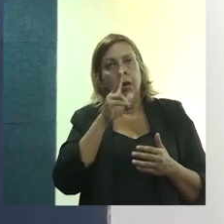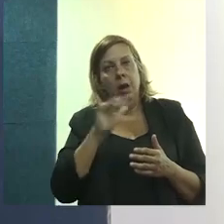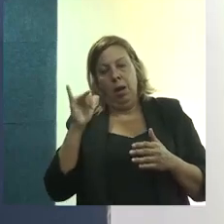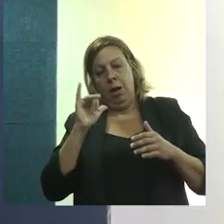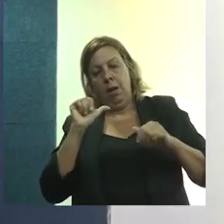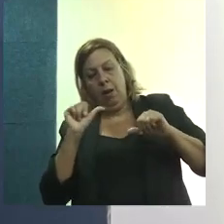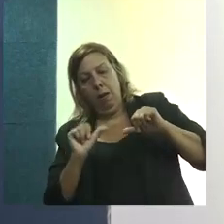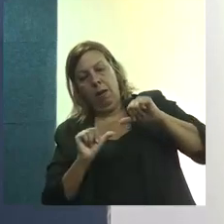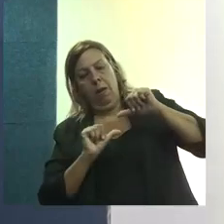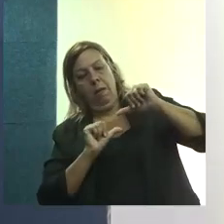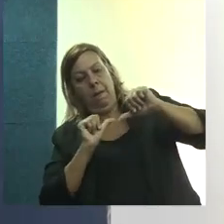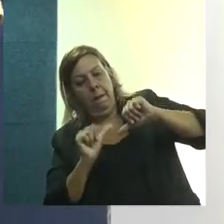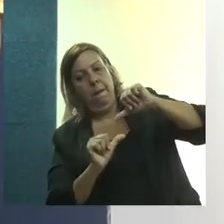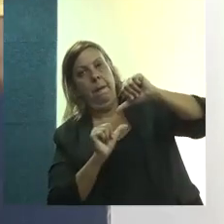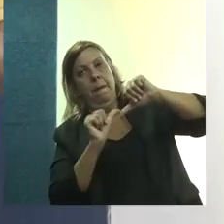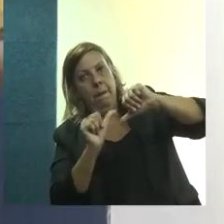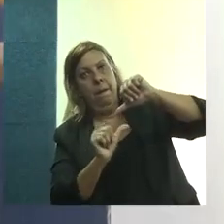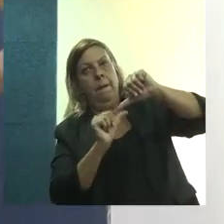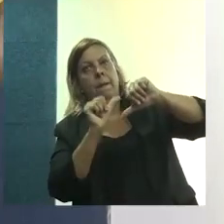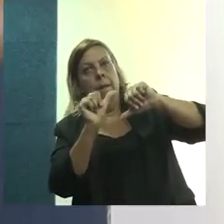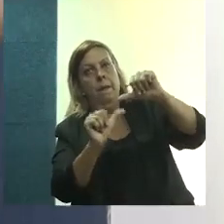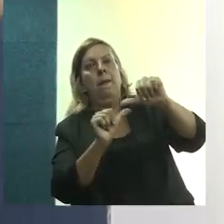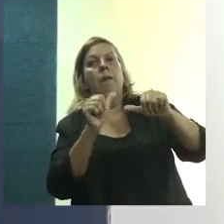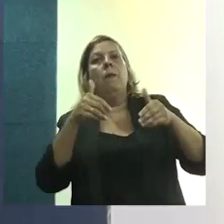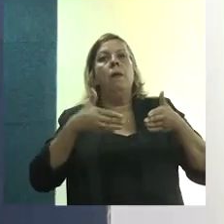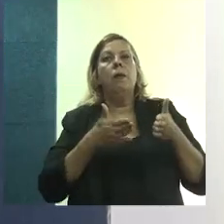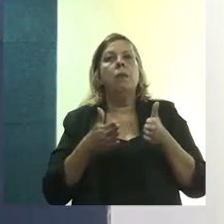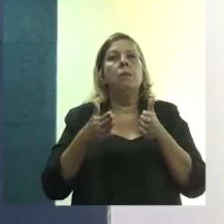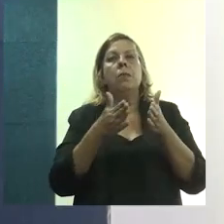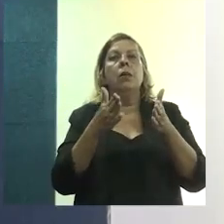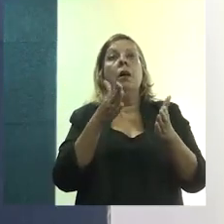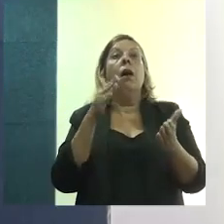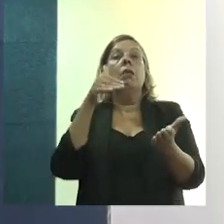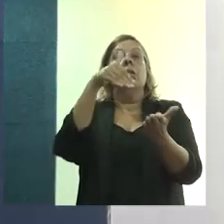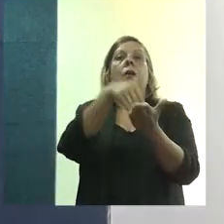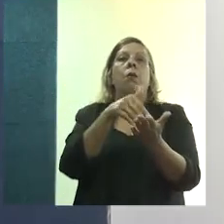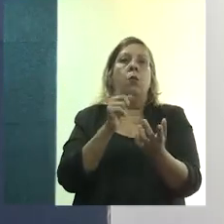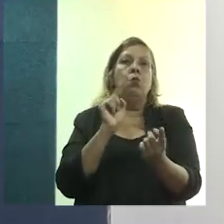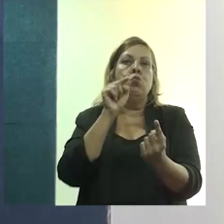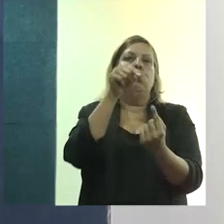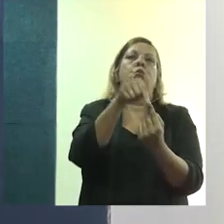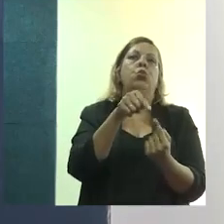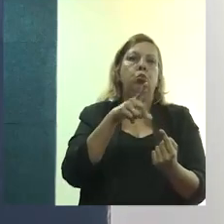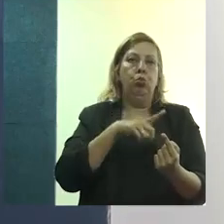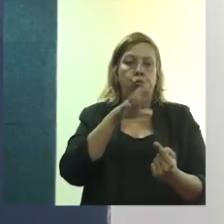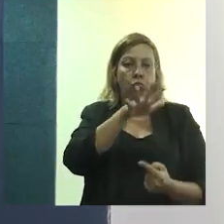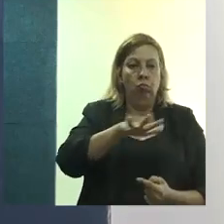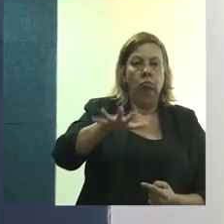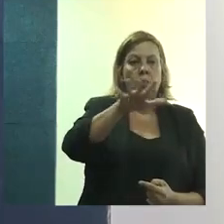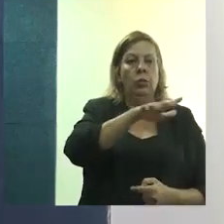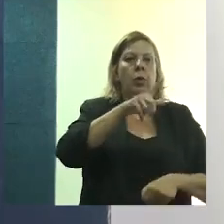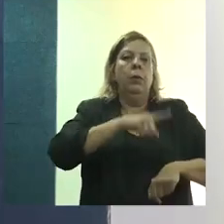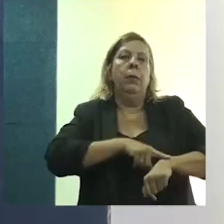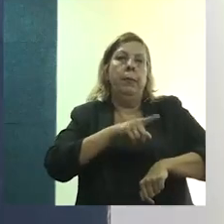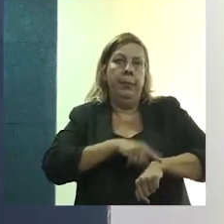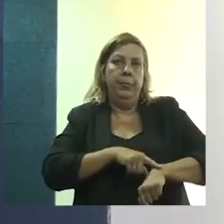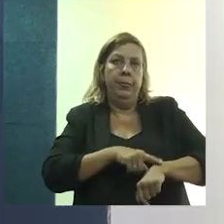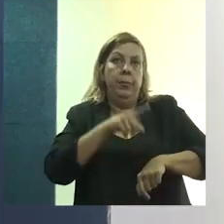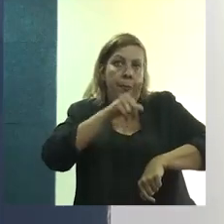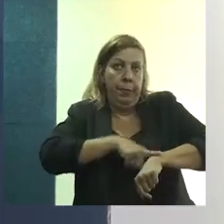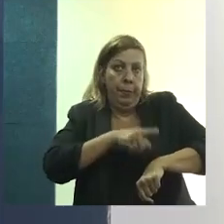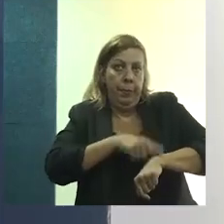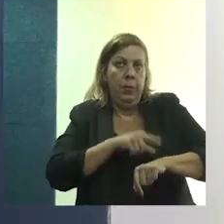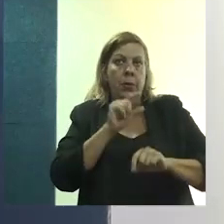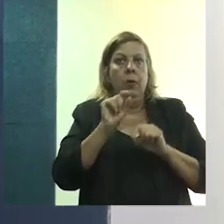todo que a gente tem e que está levando a um determinado ponto, a um determinado momento.